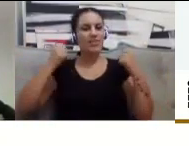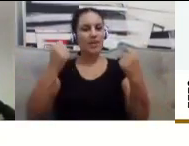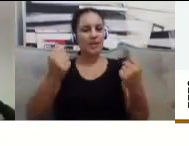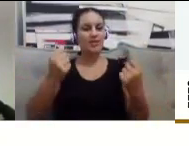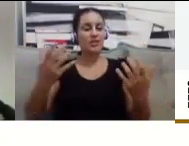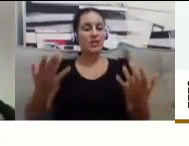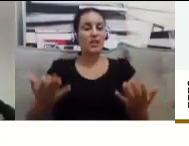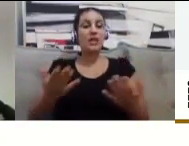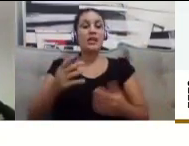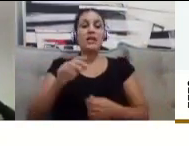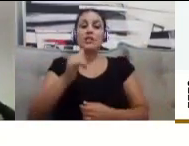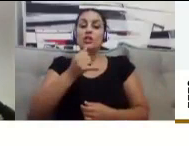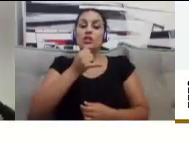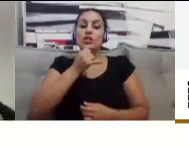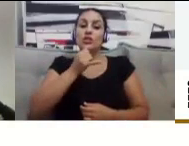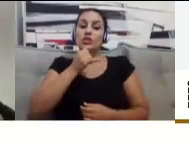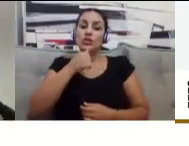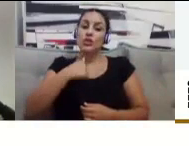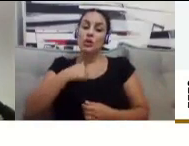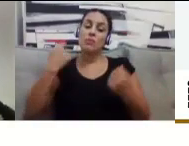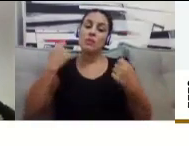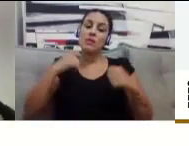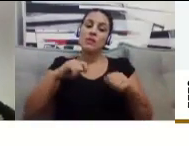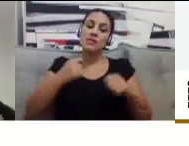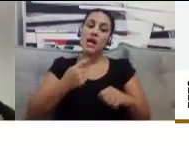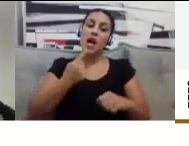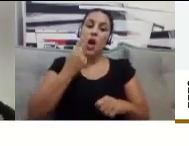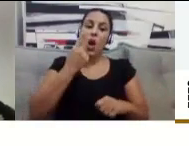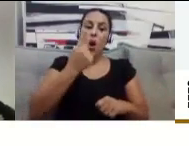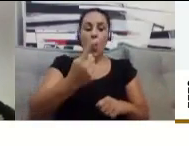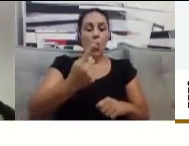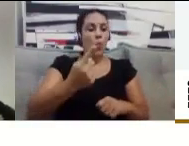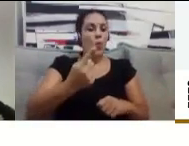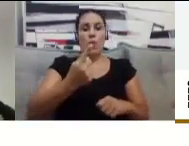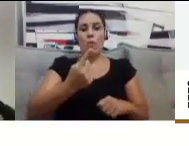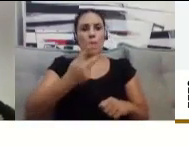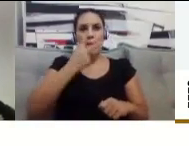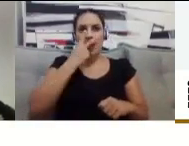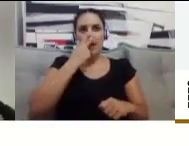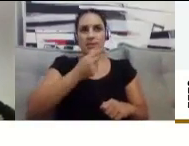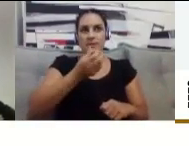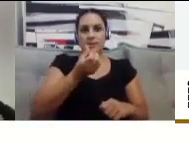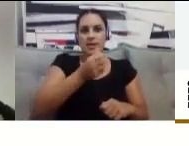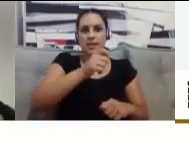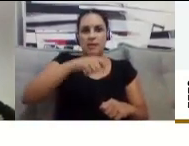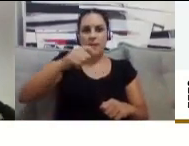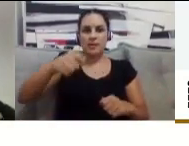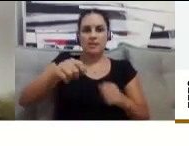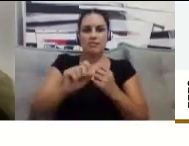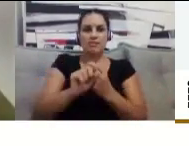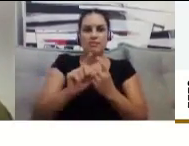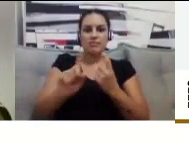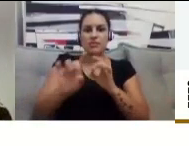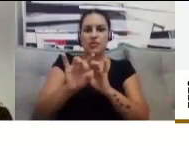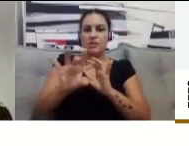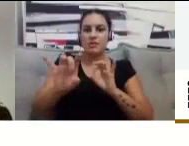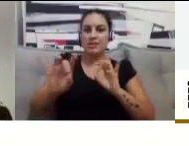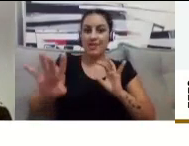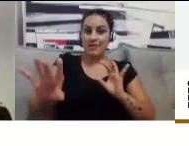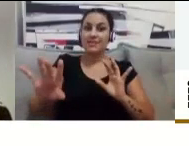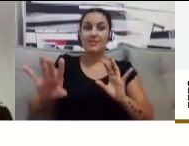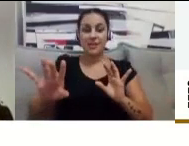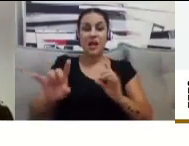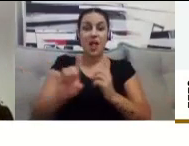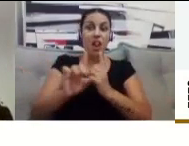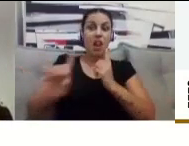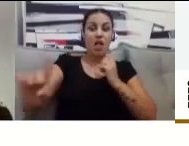conhecimento, de convivência com os amigos. Foi muito bom estar com vocês no primeiro e